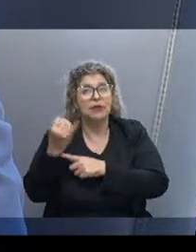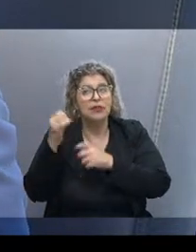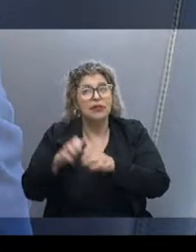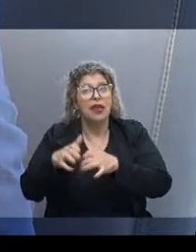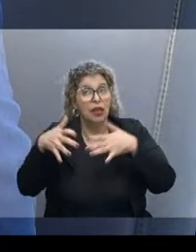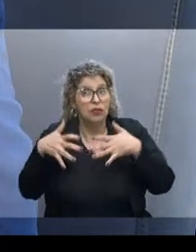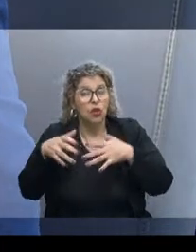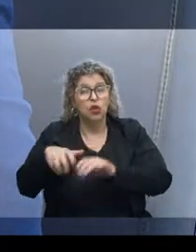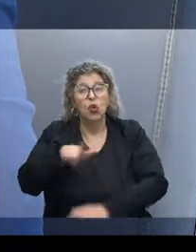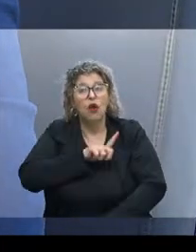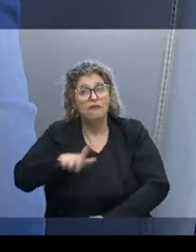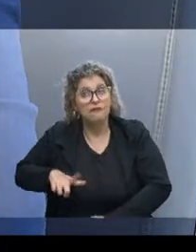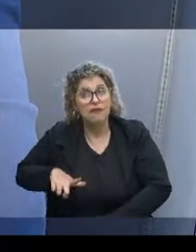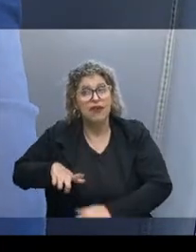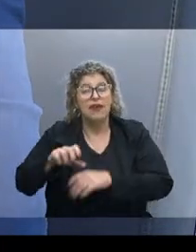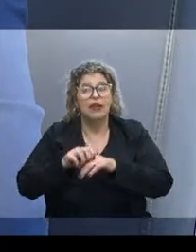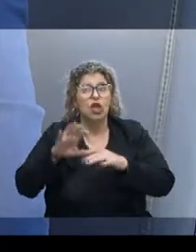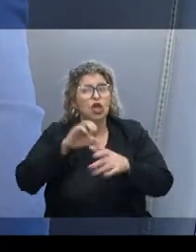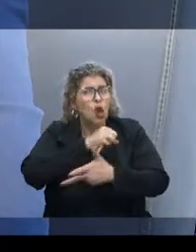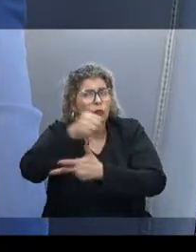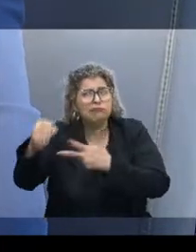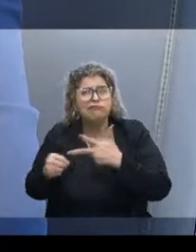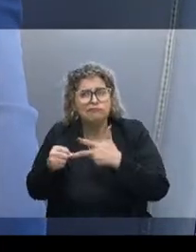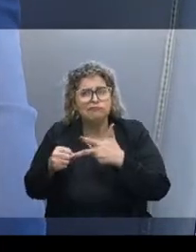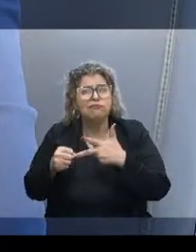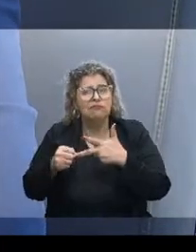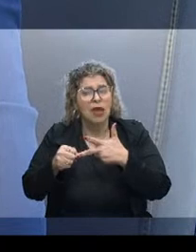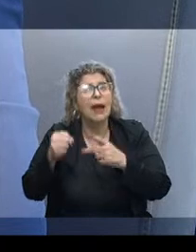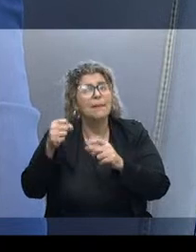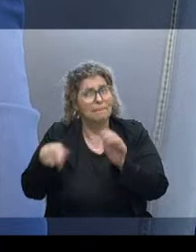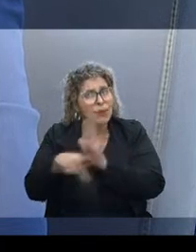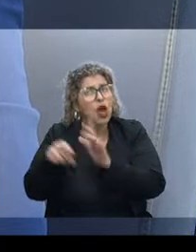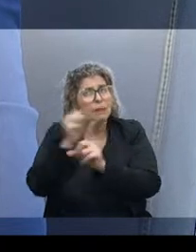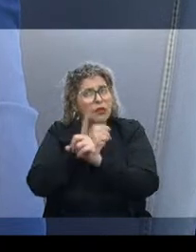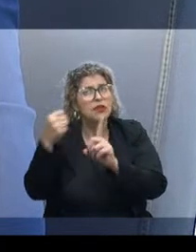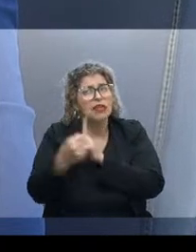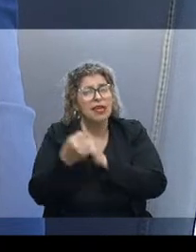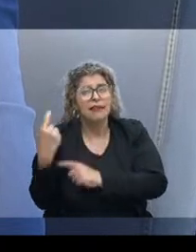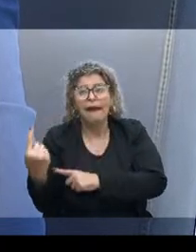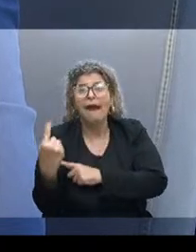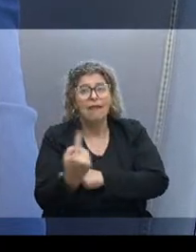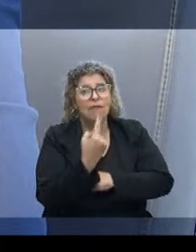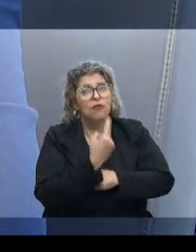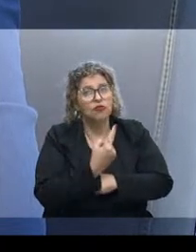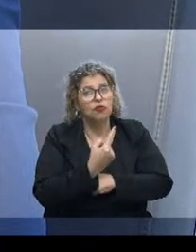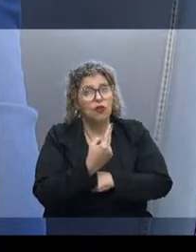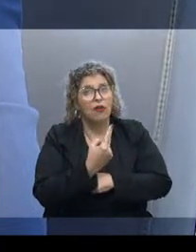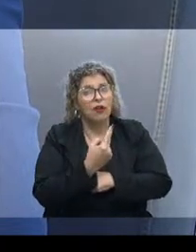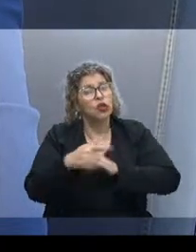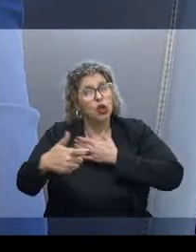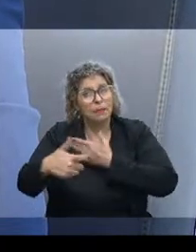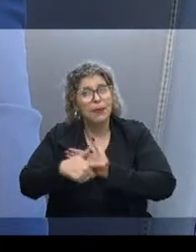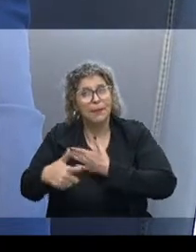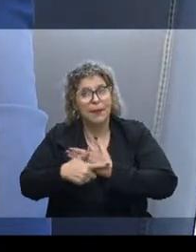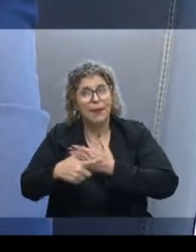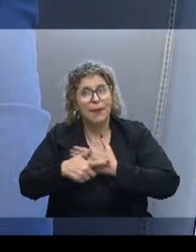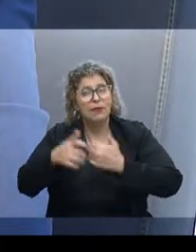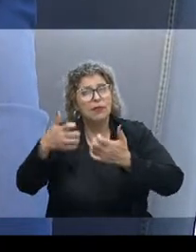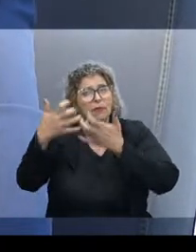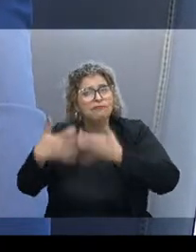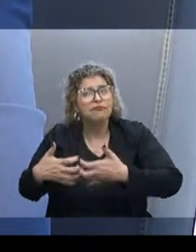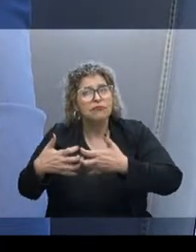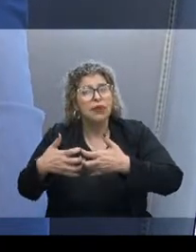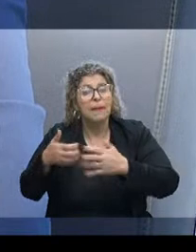Legislativa, o governo do Estado, dos demais poderes, a própria sociedade e cada um de nós, no nosso papel, na nossa função,